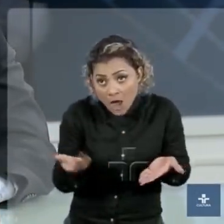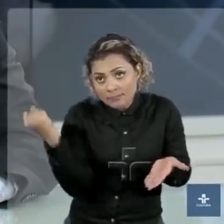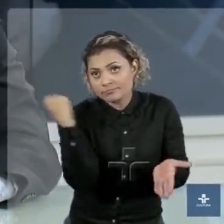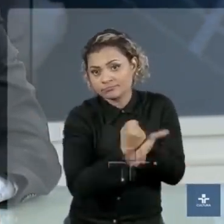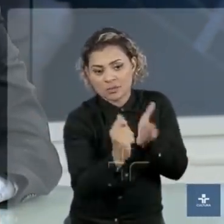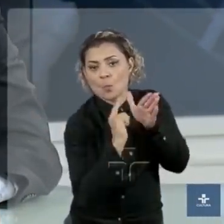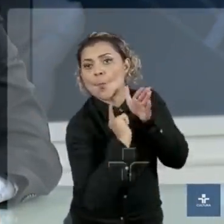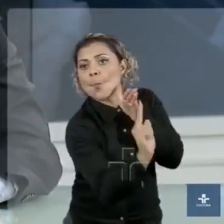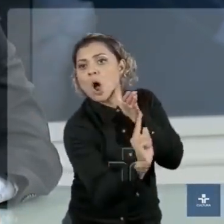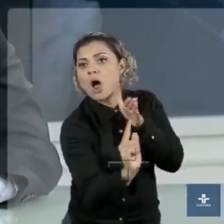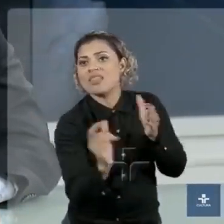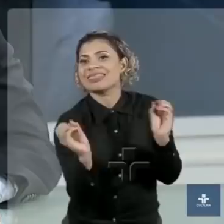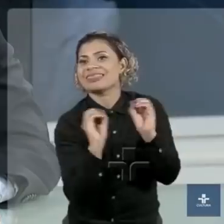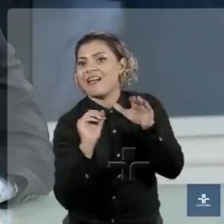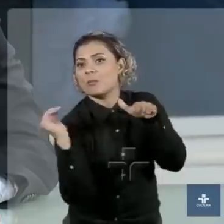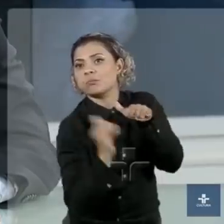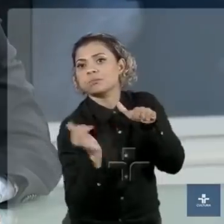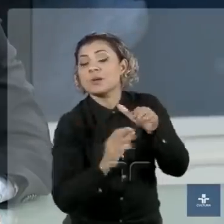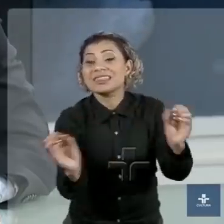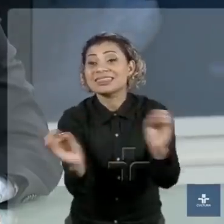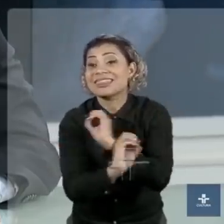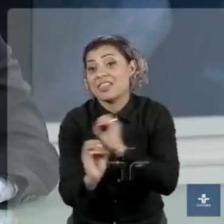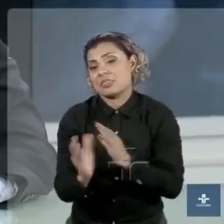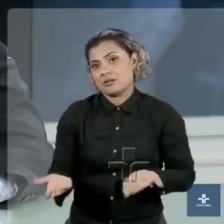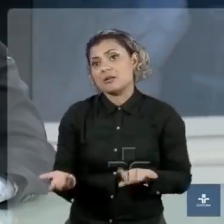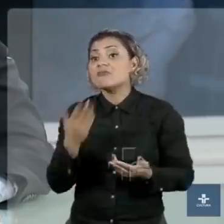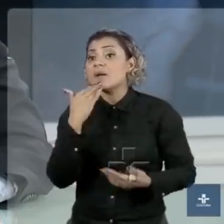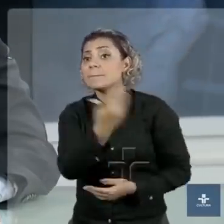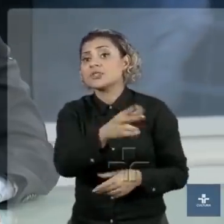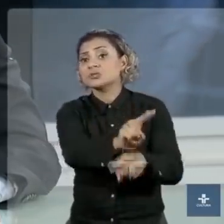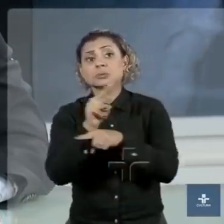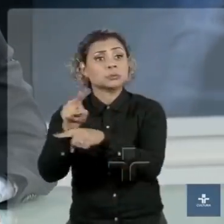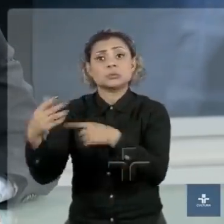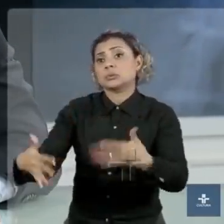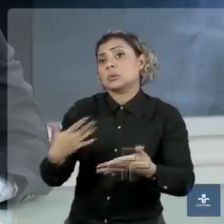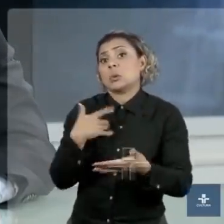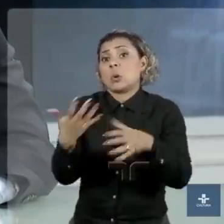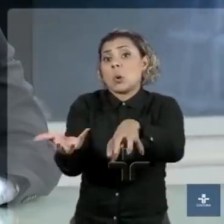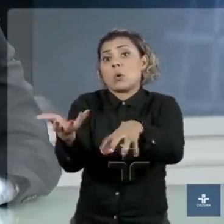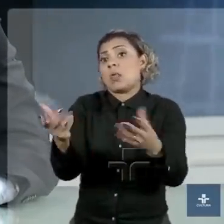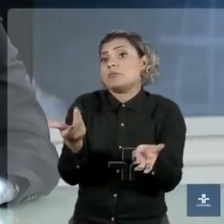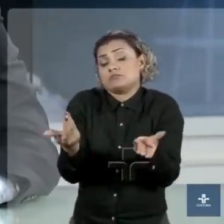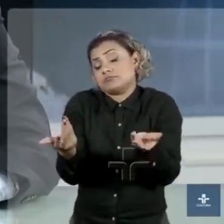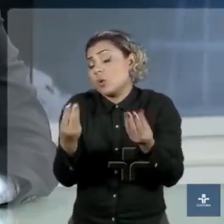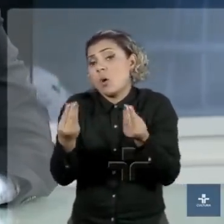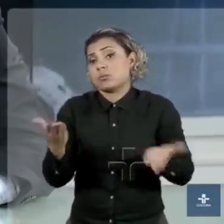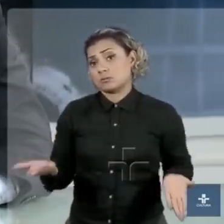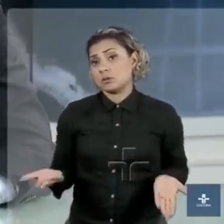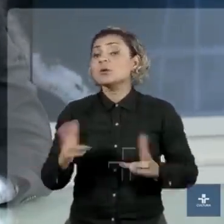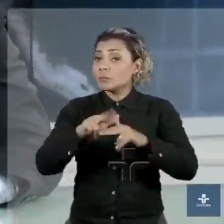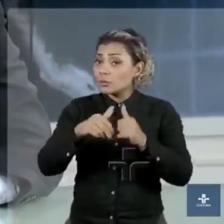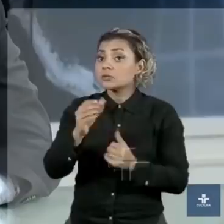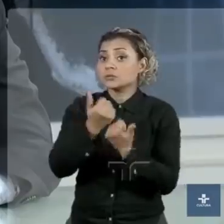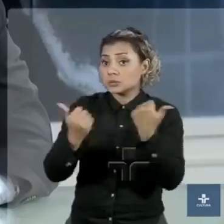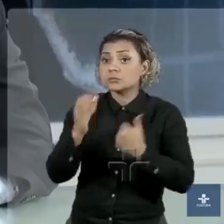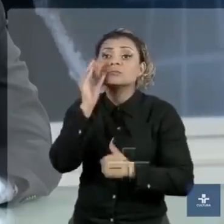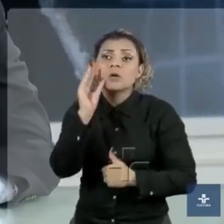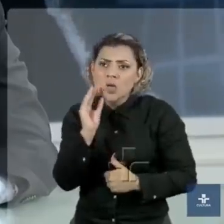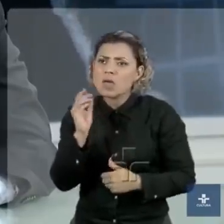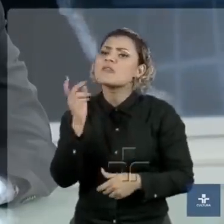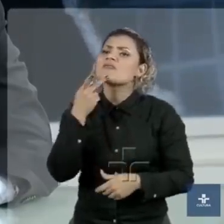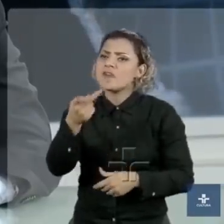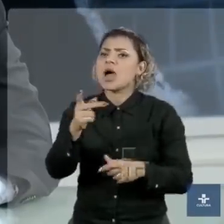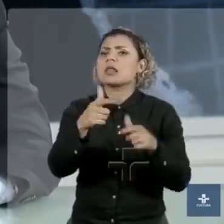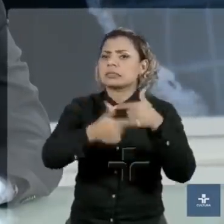Bolsonaro não tem, tanto que vai ter de quebrar a regra de ouro e pedir crédito suplementar para o Congresso Nacional. Então, o ministro Paulo Guedes fala sim de